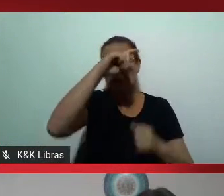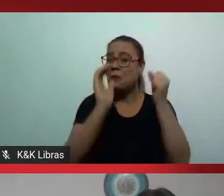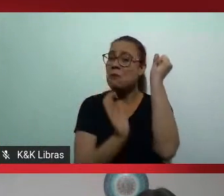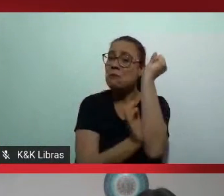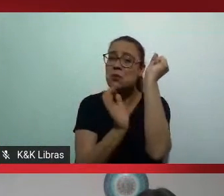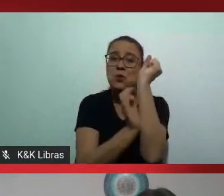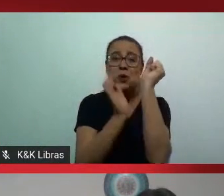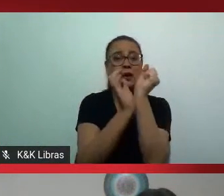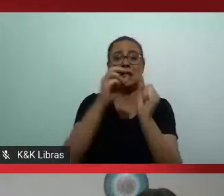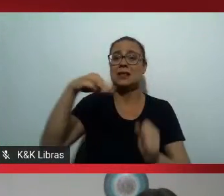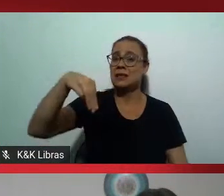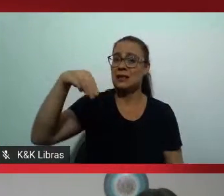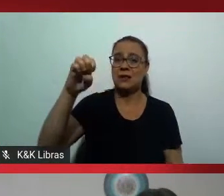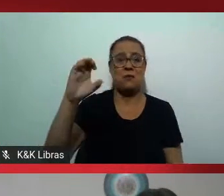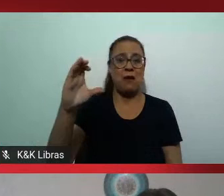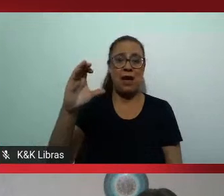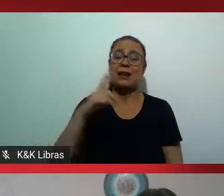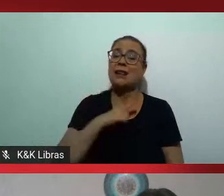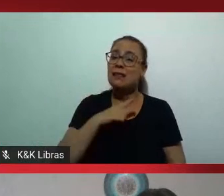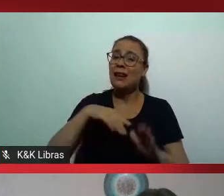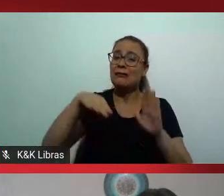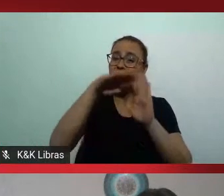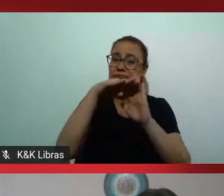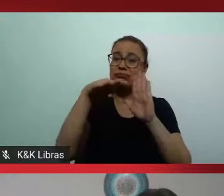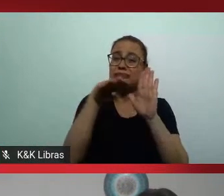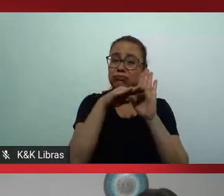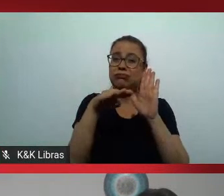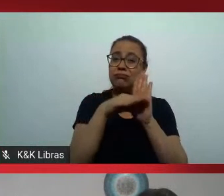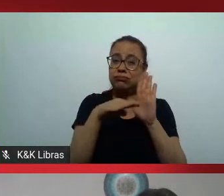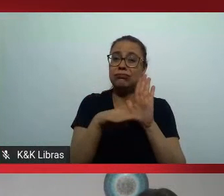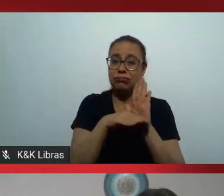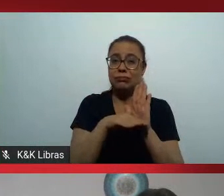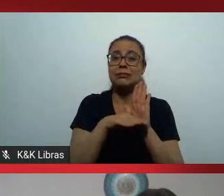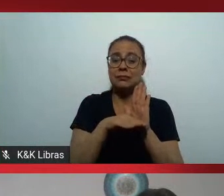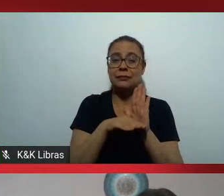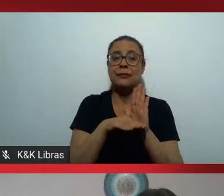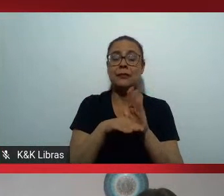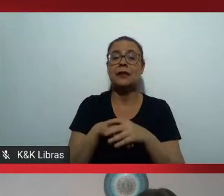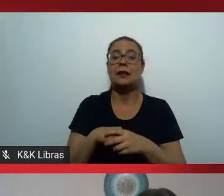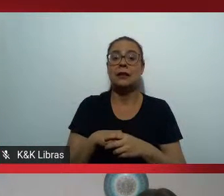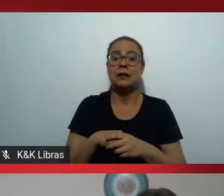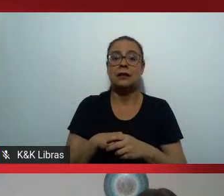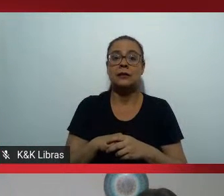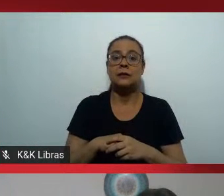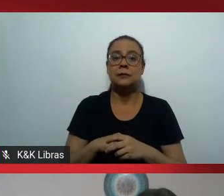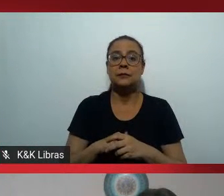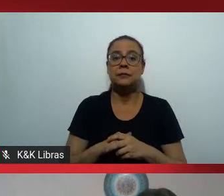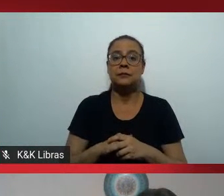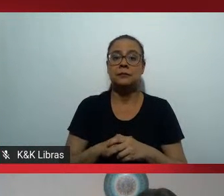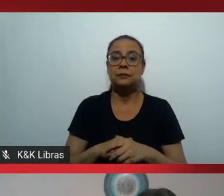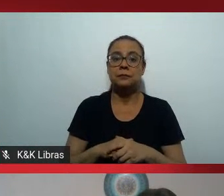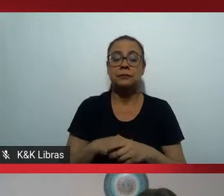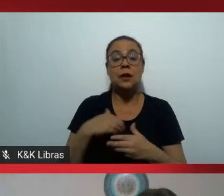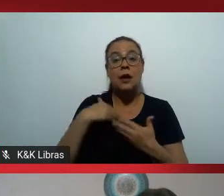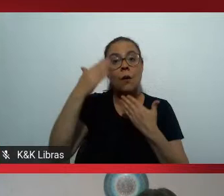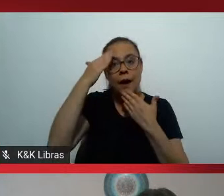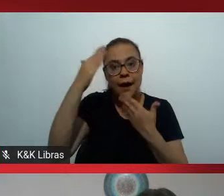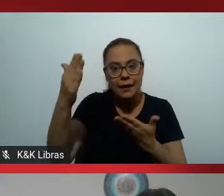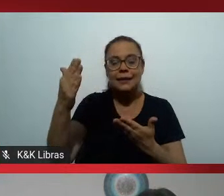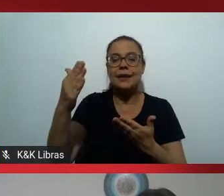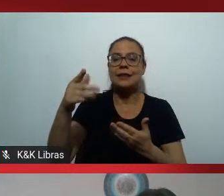que regula e restringe muito isso a minha instituição agradeço o elogio por sinal agradeço realmente o elogio